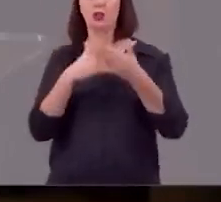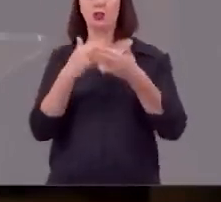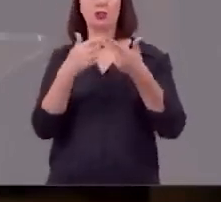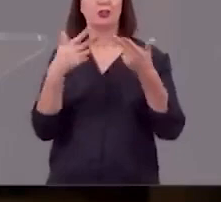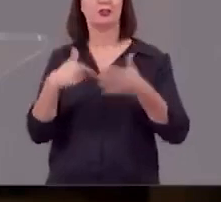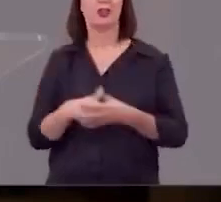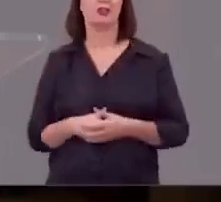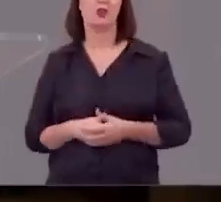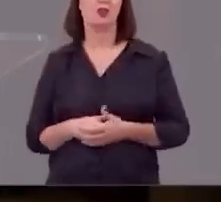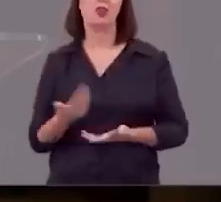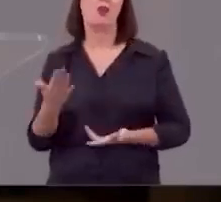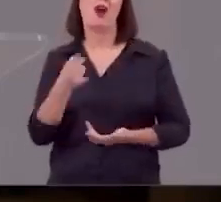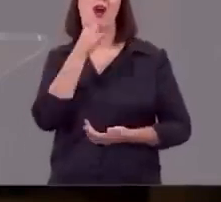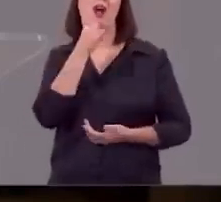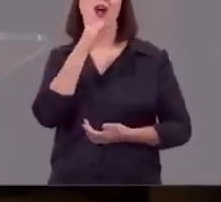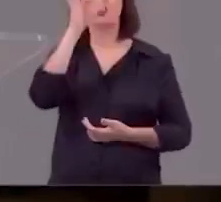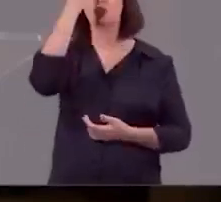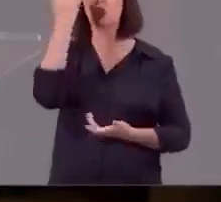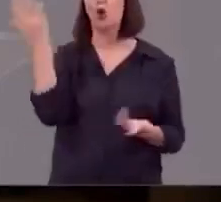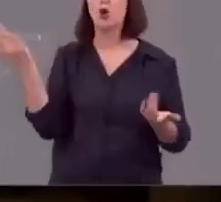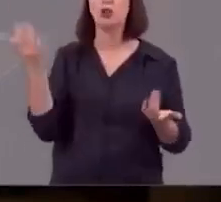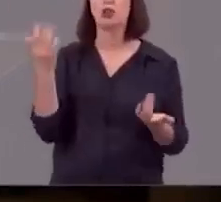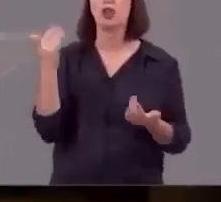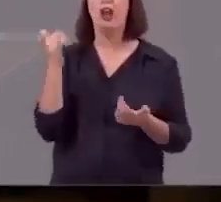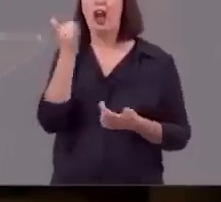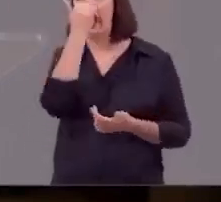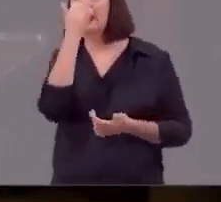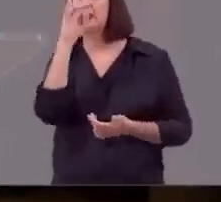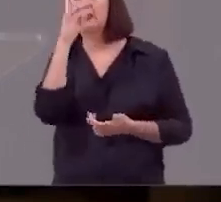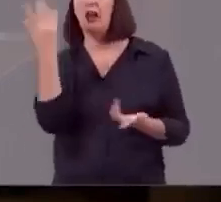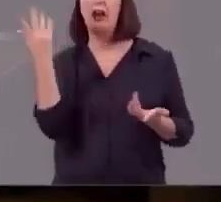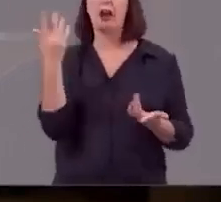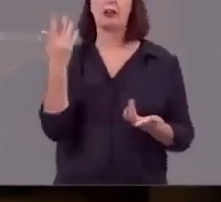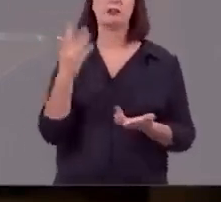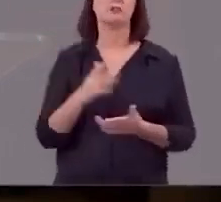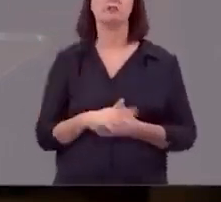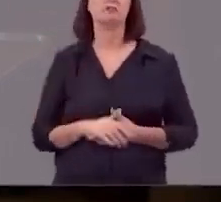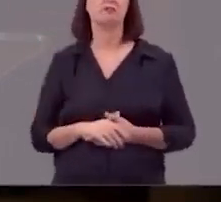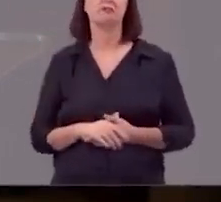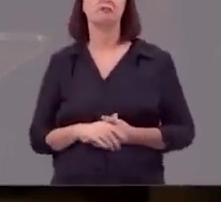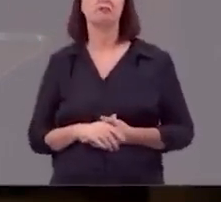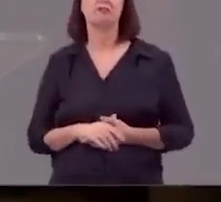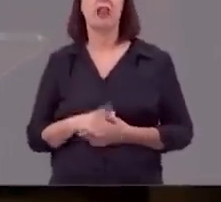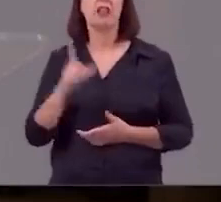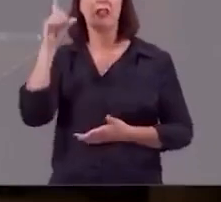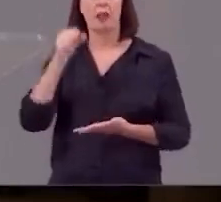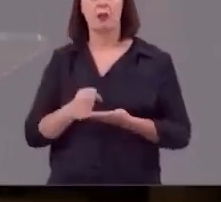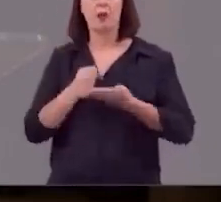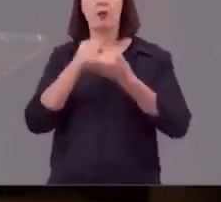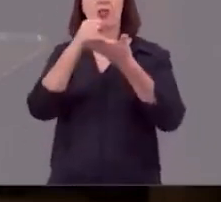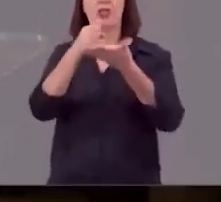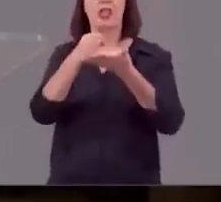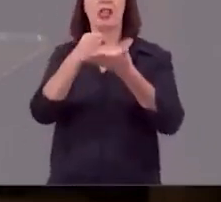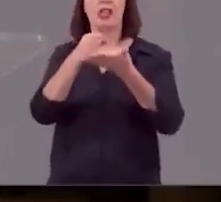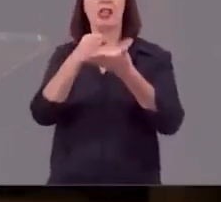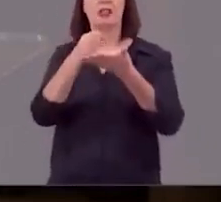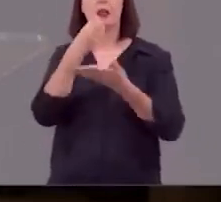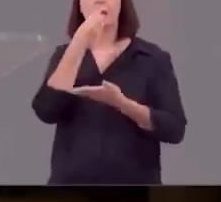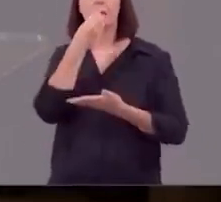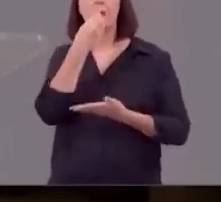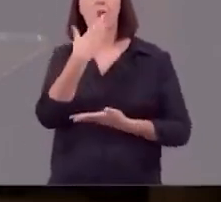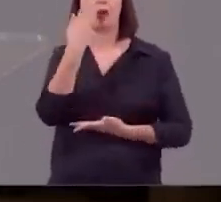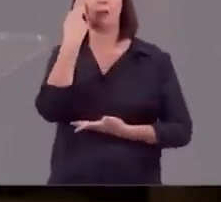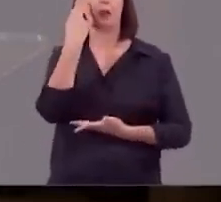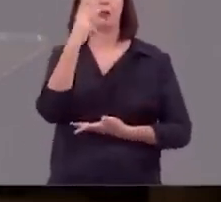não tem acaso não tem sorte não tem azar não tem determinismo cego existe uma providência generosa de Deus na sua